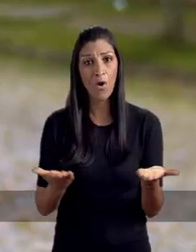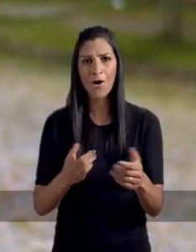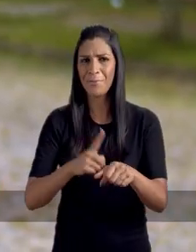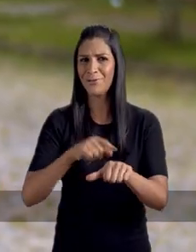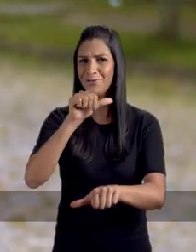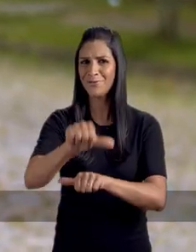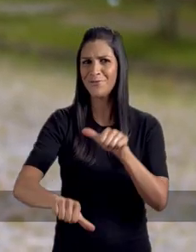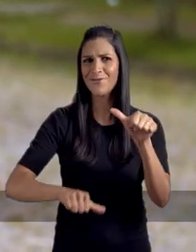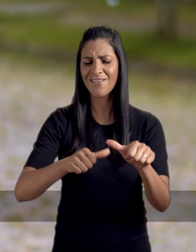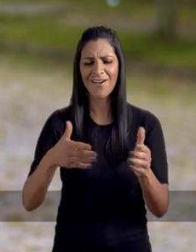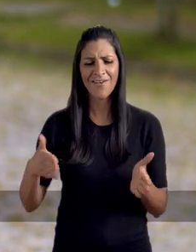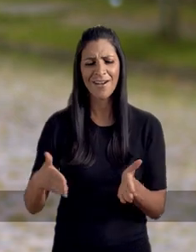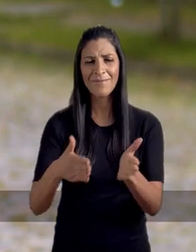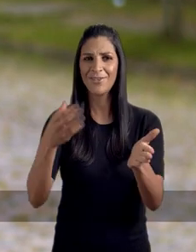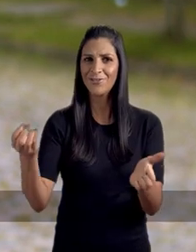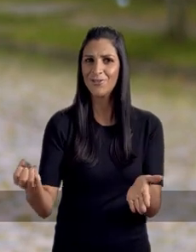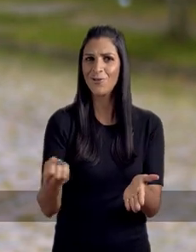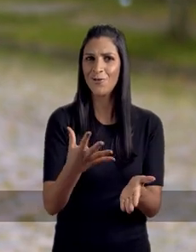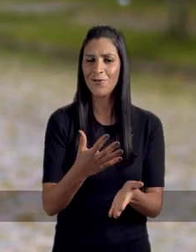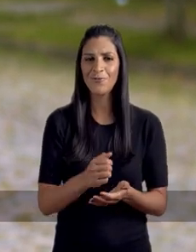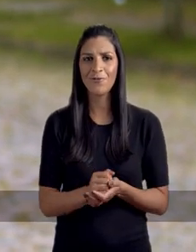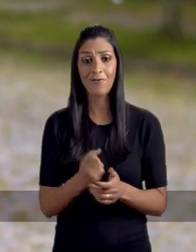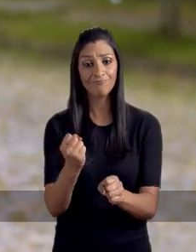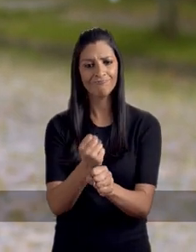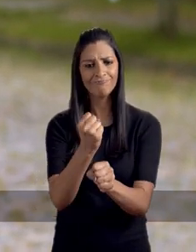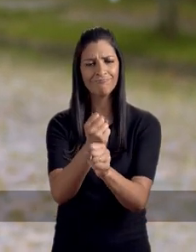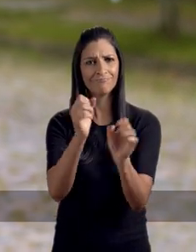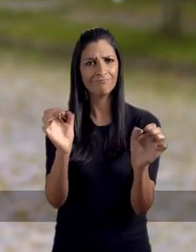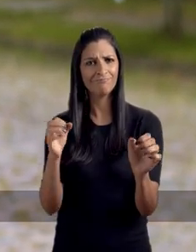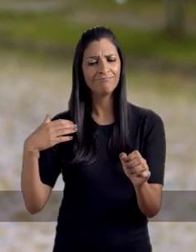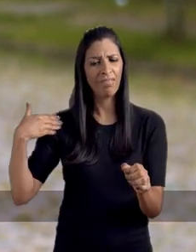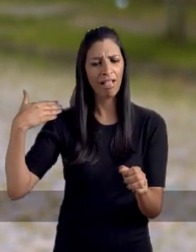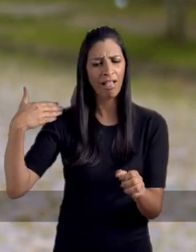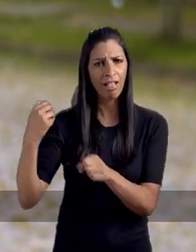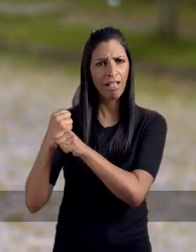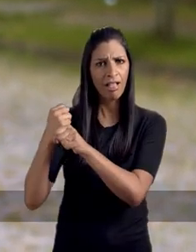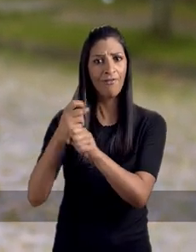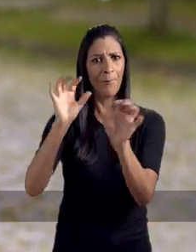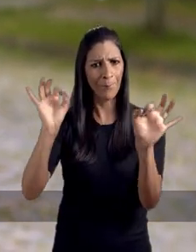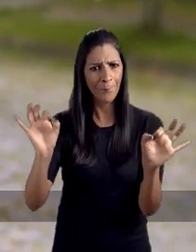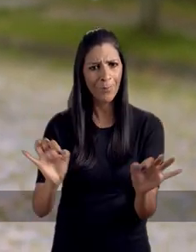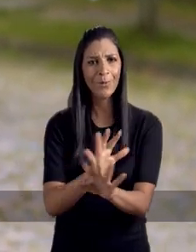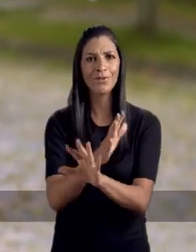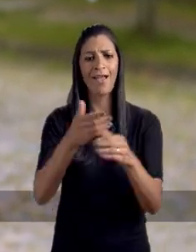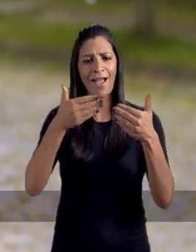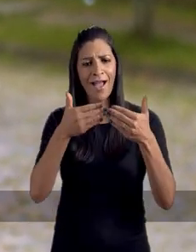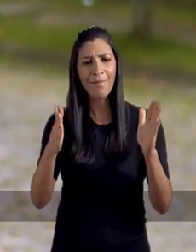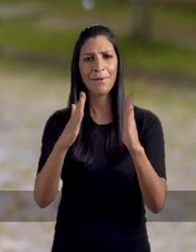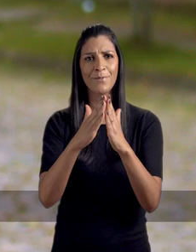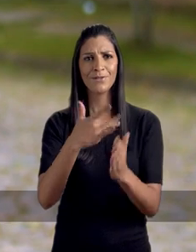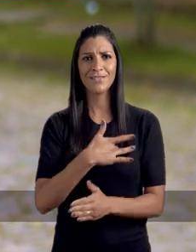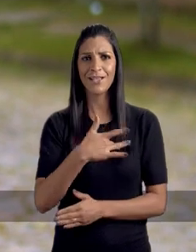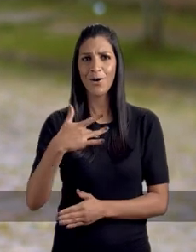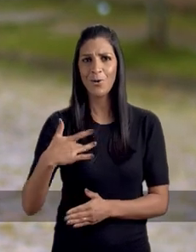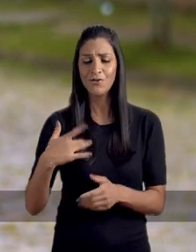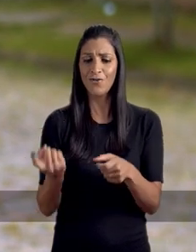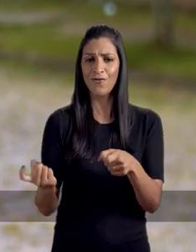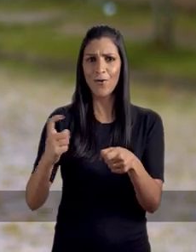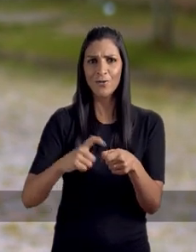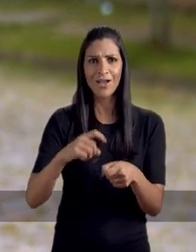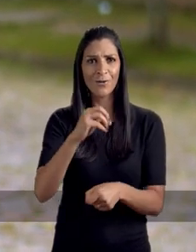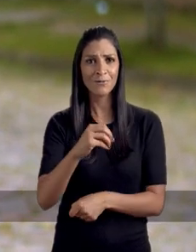é hora de mudar. É hora de um caminho novo. Vamos concluir as obras que se arrastam durante anos, reabrir os postos de saúde,